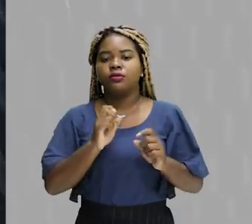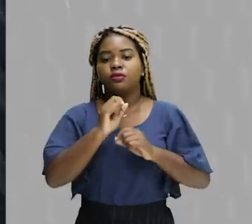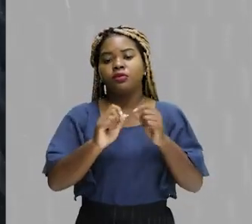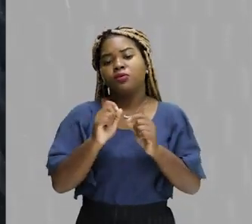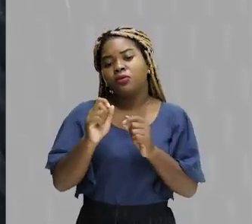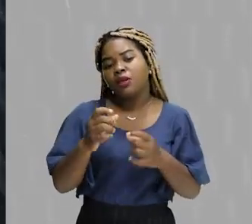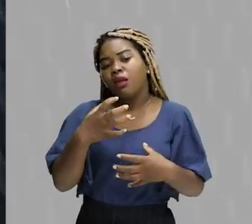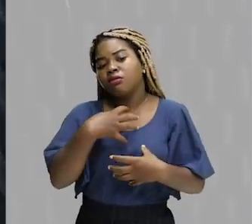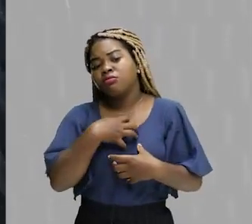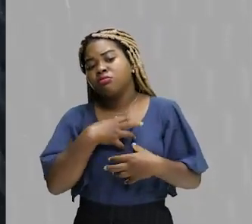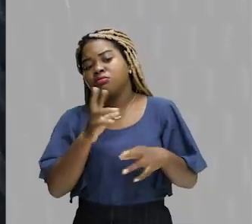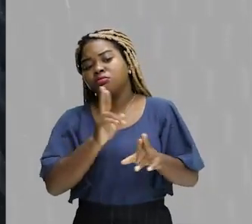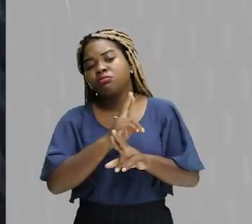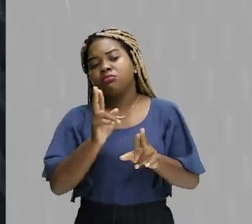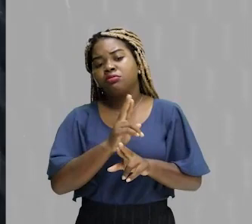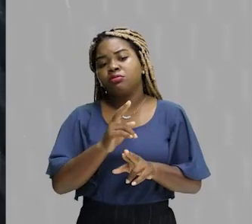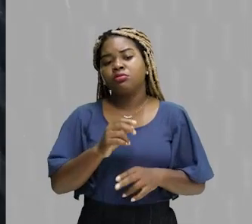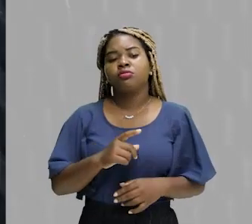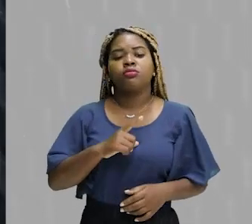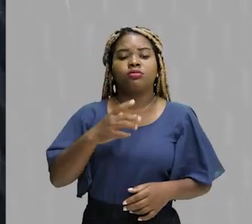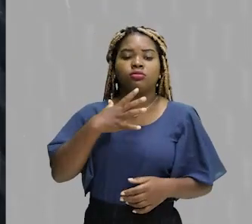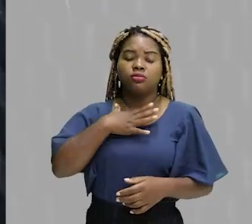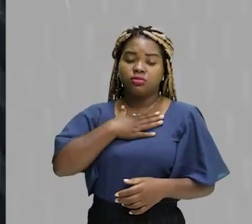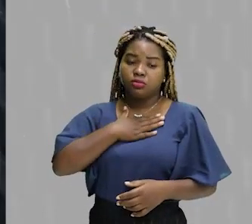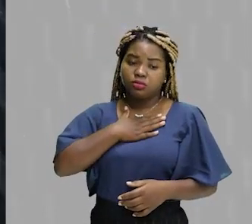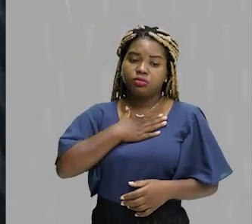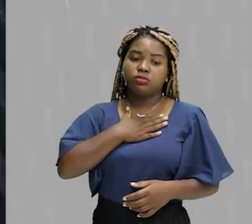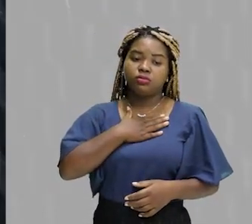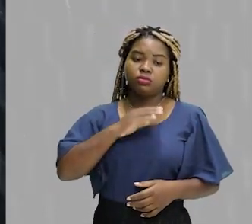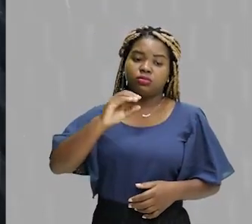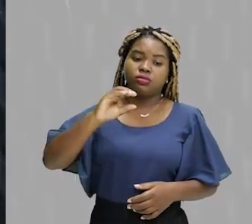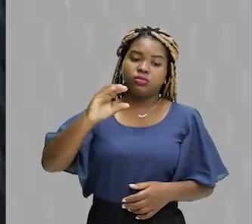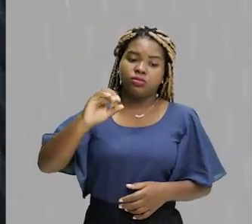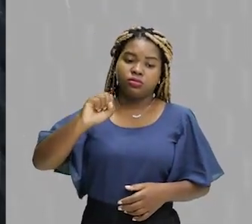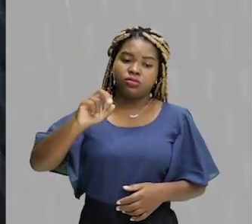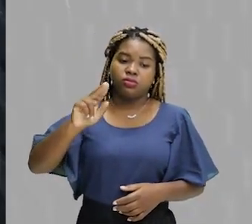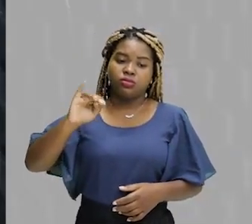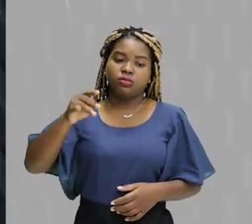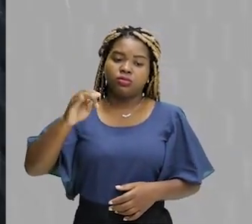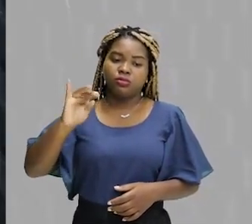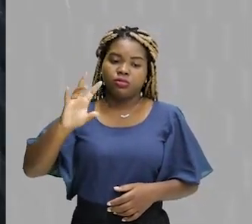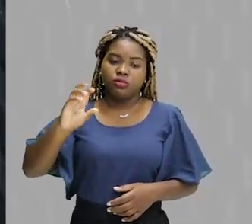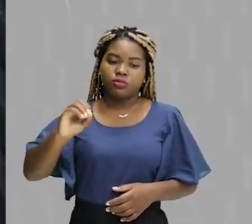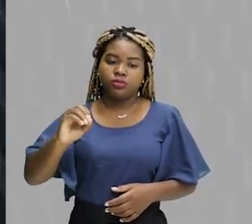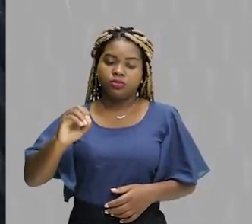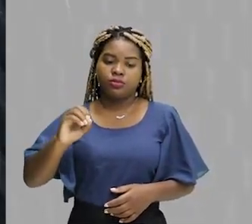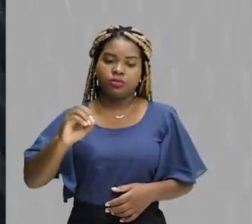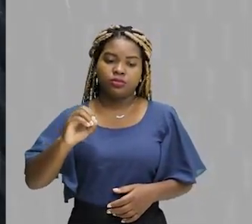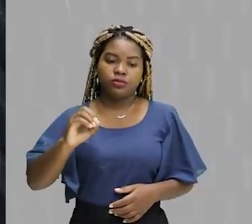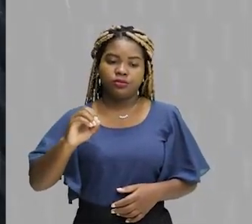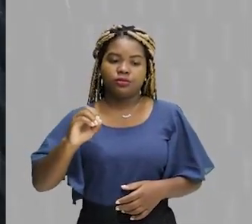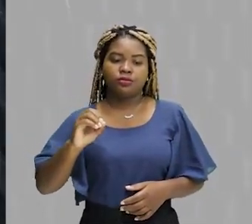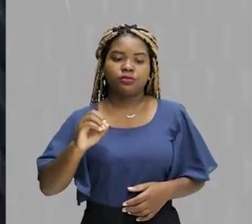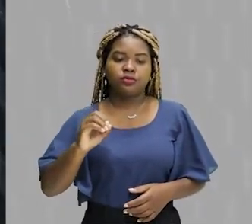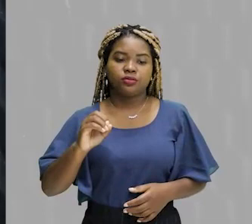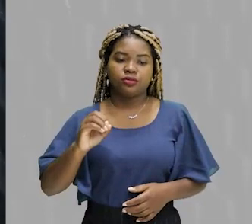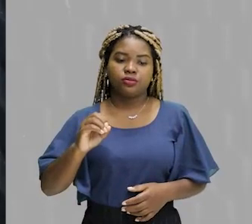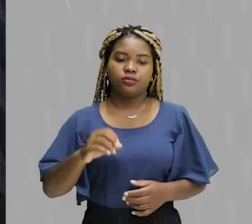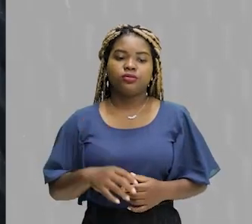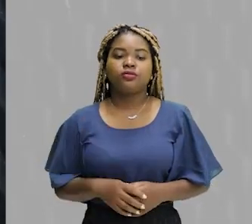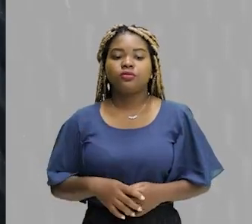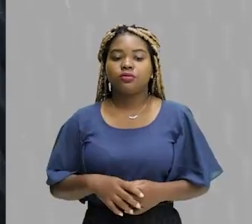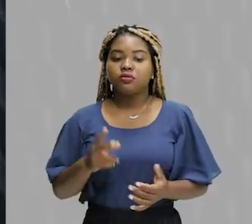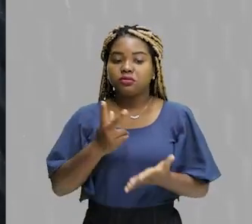o juízo de gosto. Portanto, ele é muito mais subjetivo e menos objetivo. Então, geralmente, gente sempre prima pela